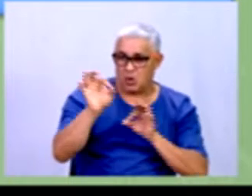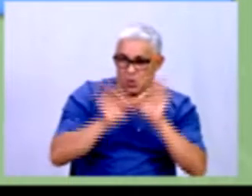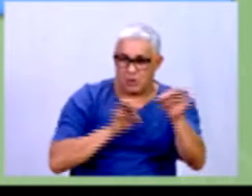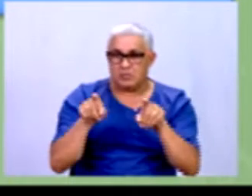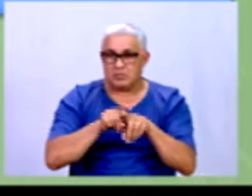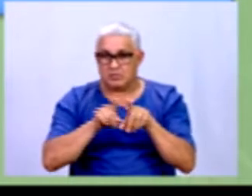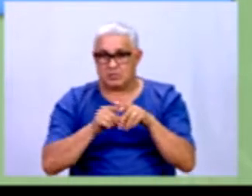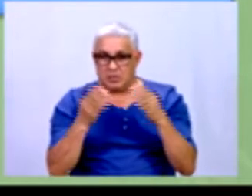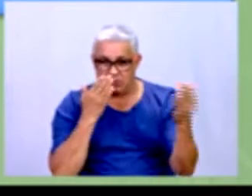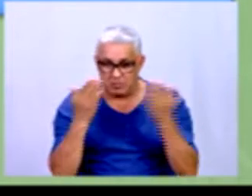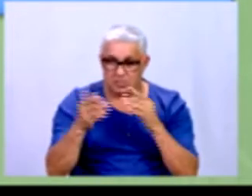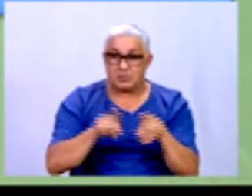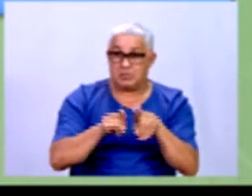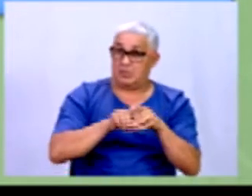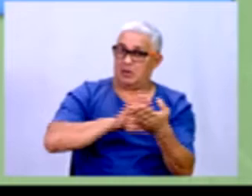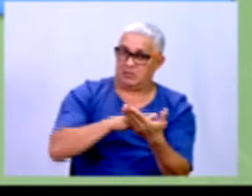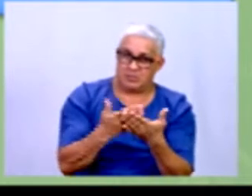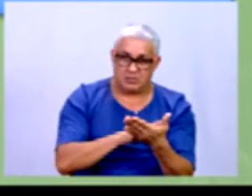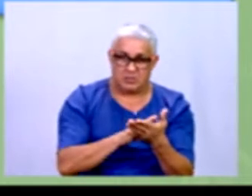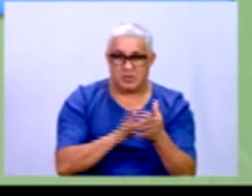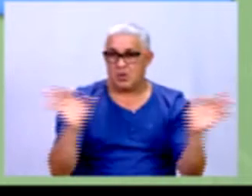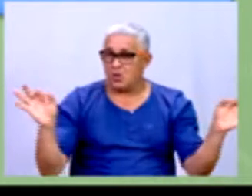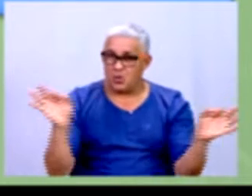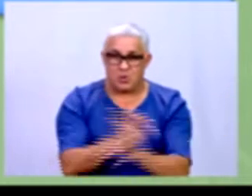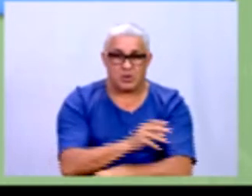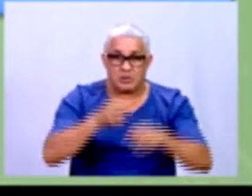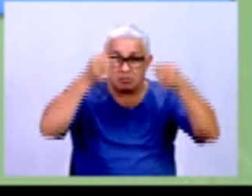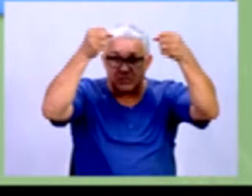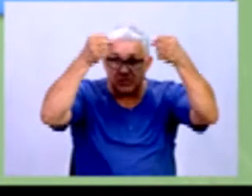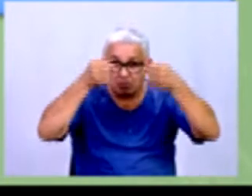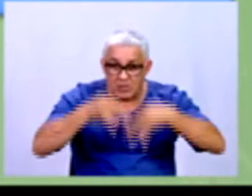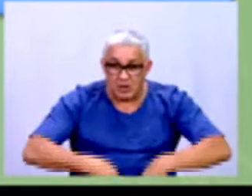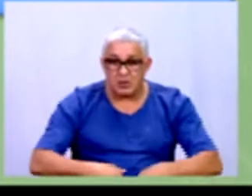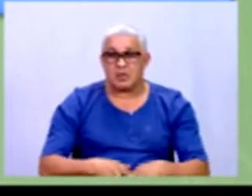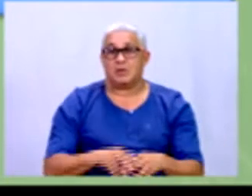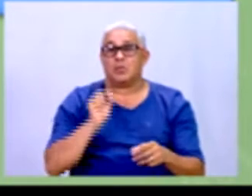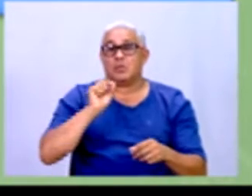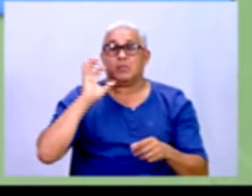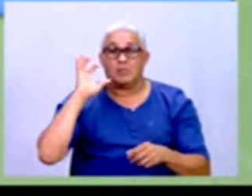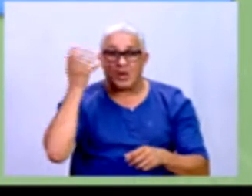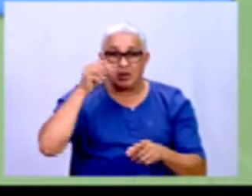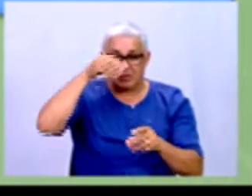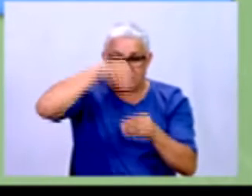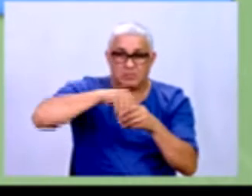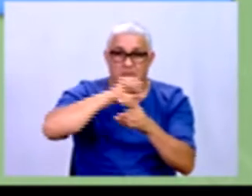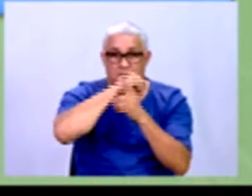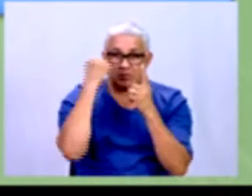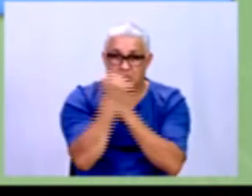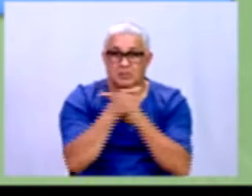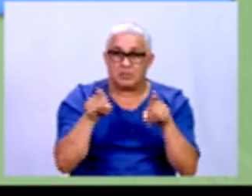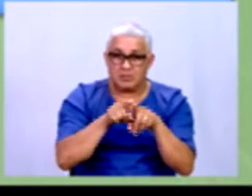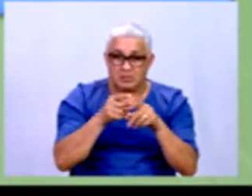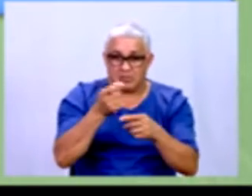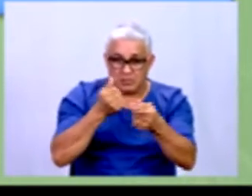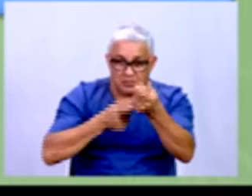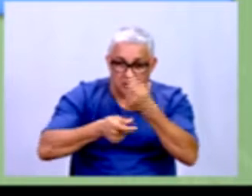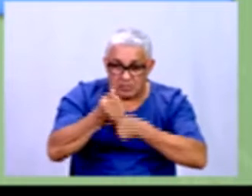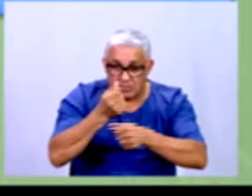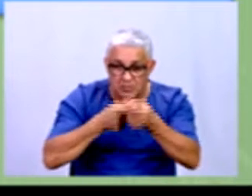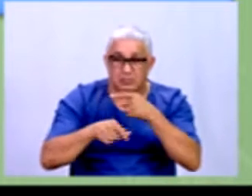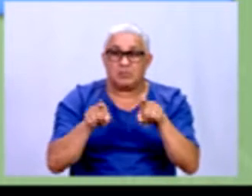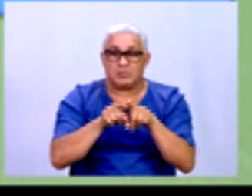interpreta os resultados para explicar fenômenos sociais, econômicos ou naturais.